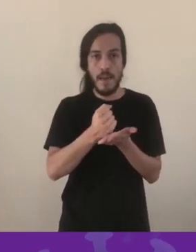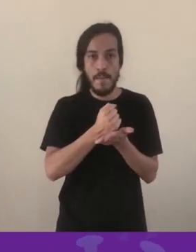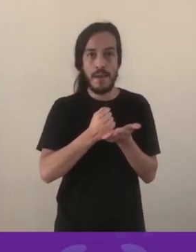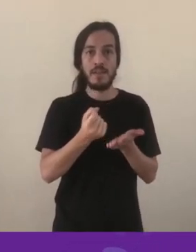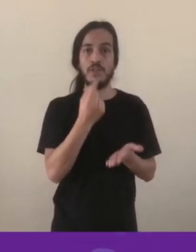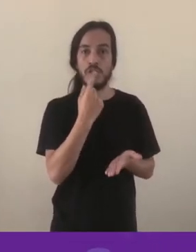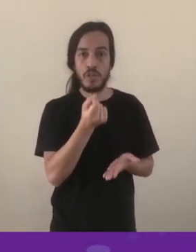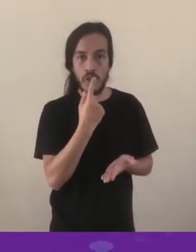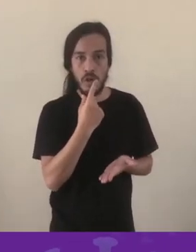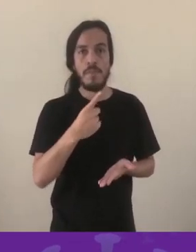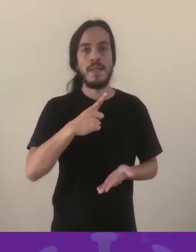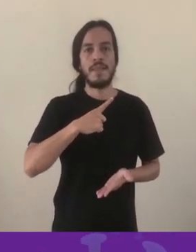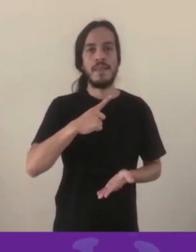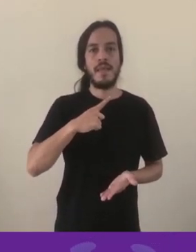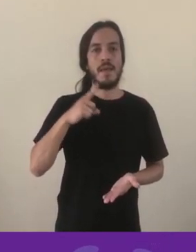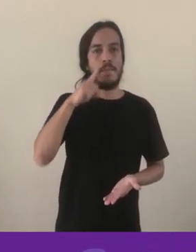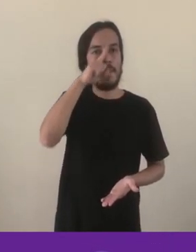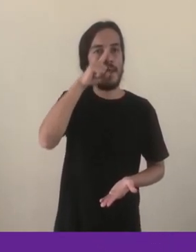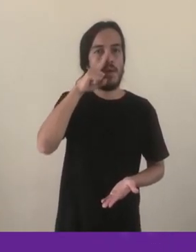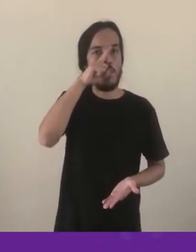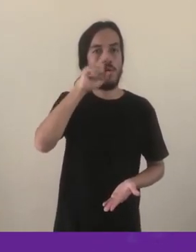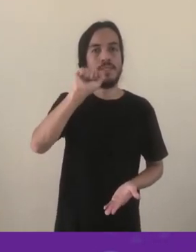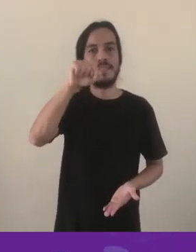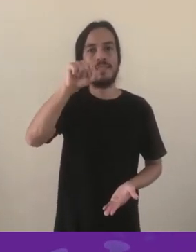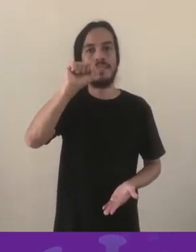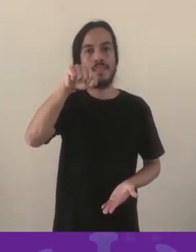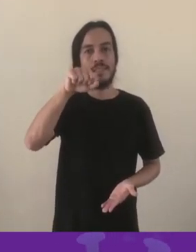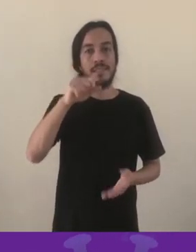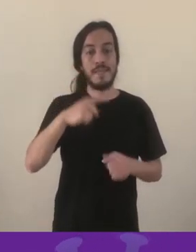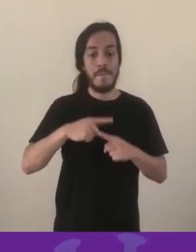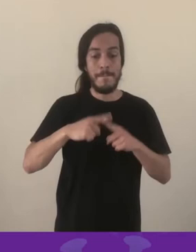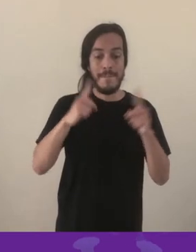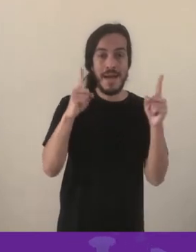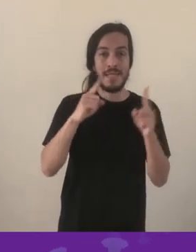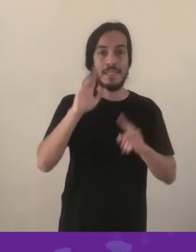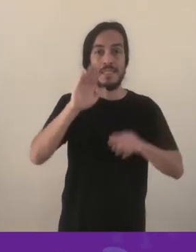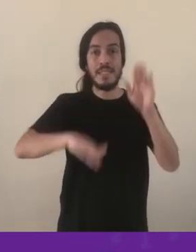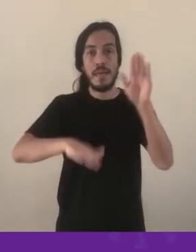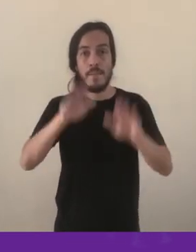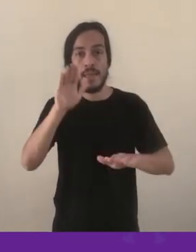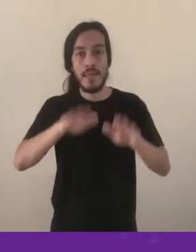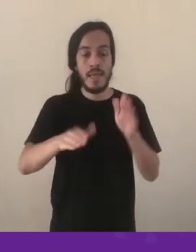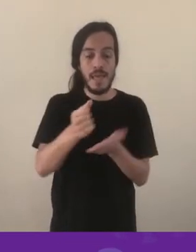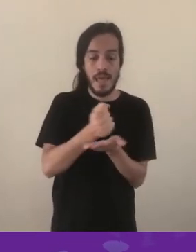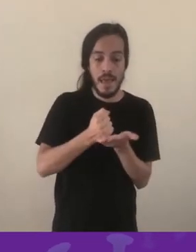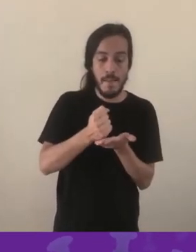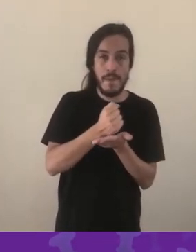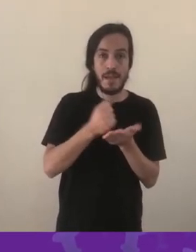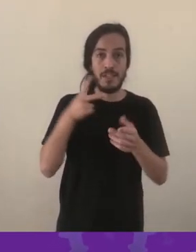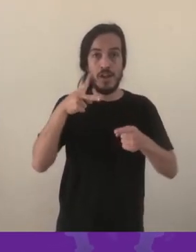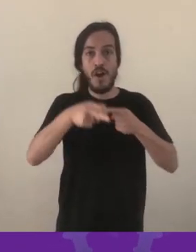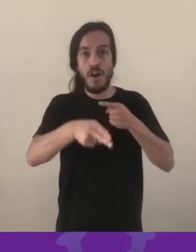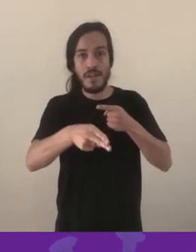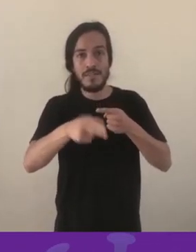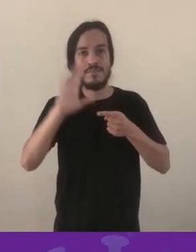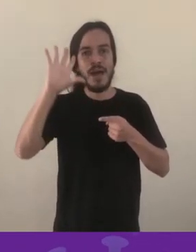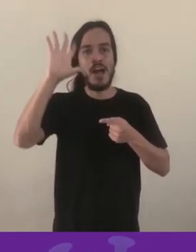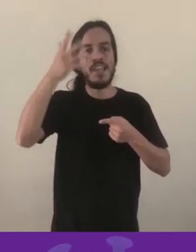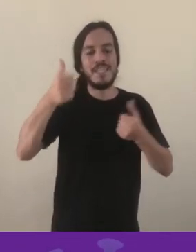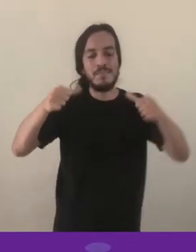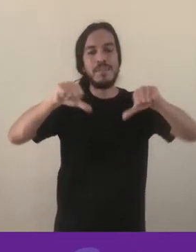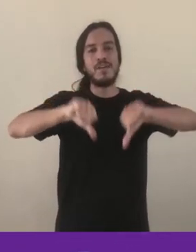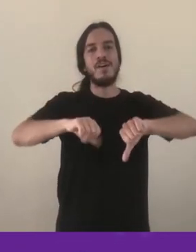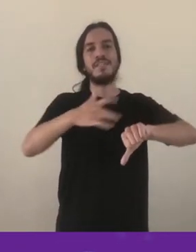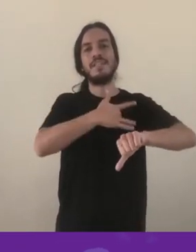faz esse uso crônico, possa trazer um problema até maior do que o risco que a cloroquina oferece. Então é importante a pessoa